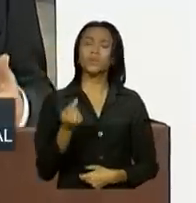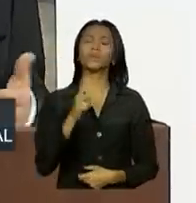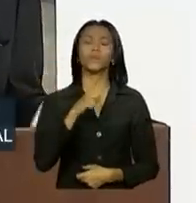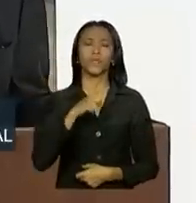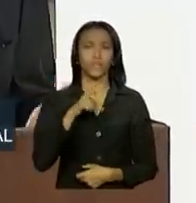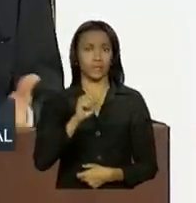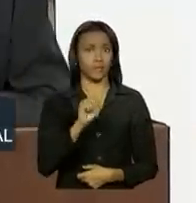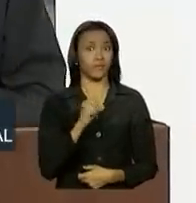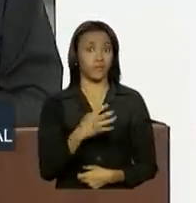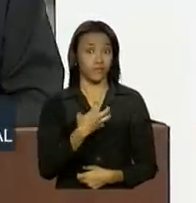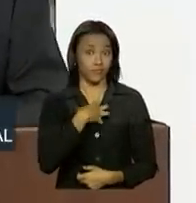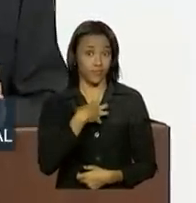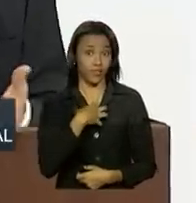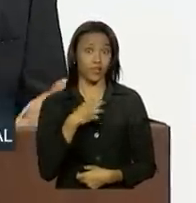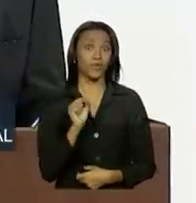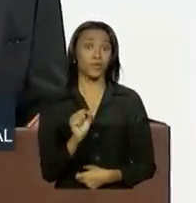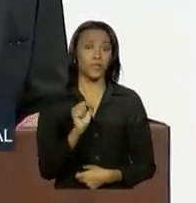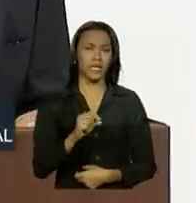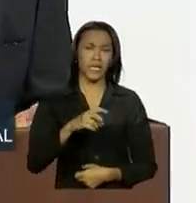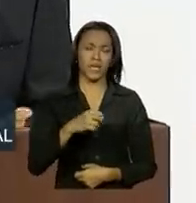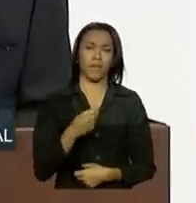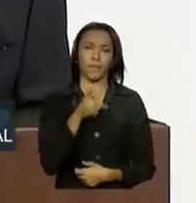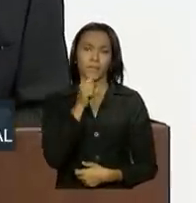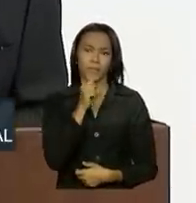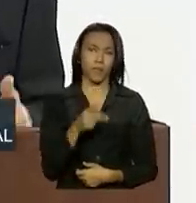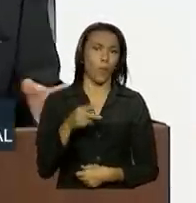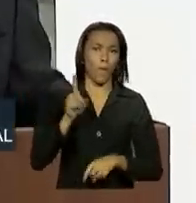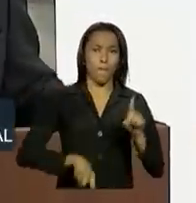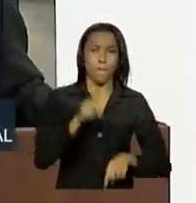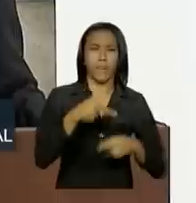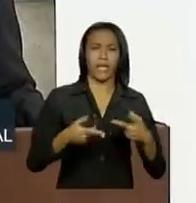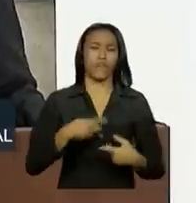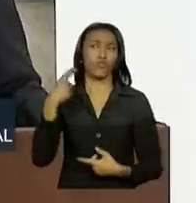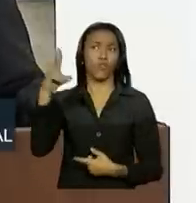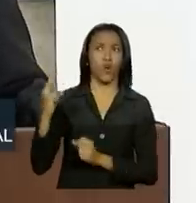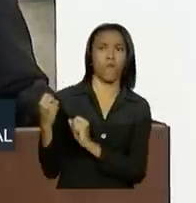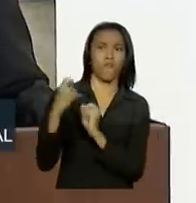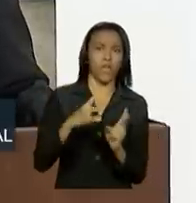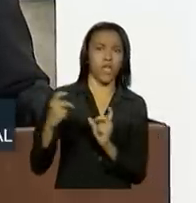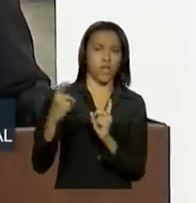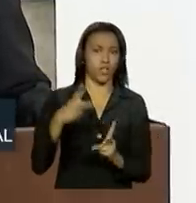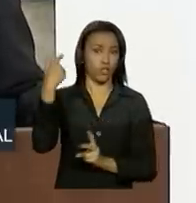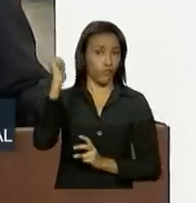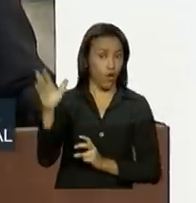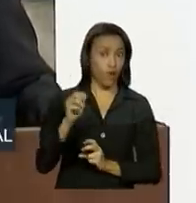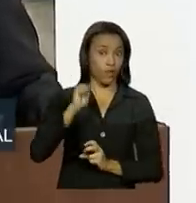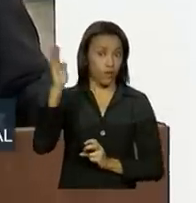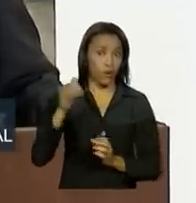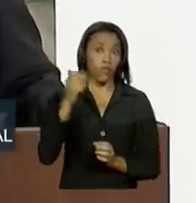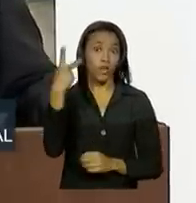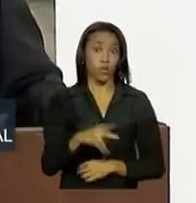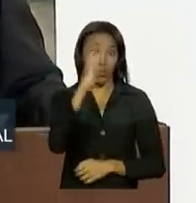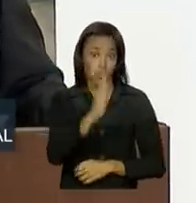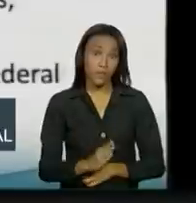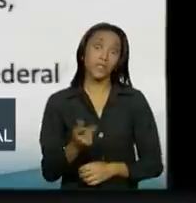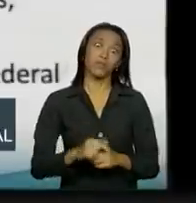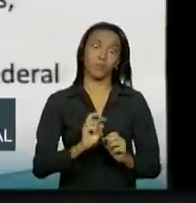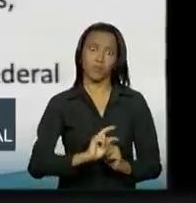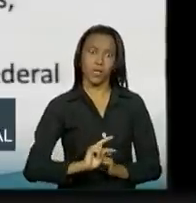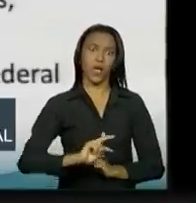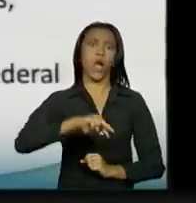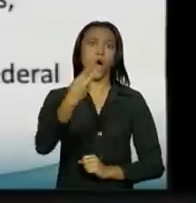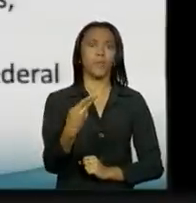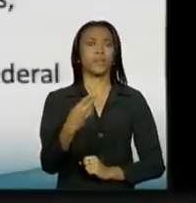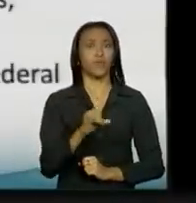atacados por importações. Então, nós tivemos que fazer uma... aumentar o IPI dos carros